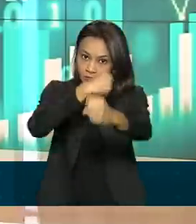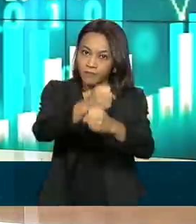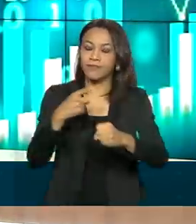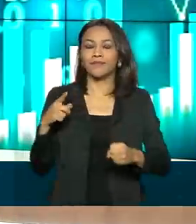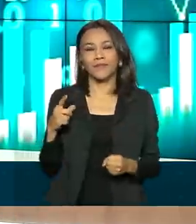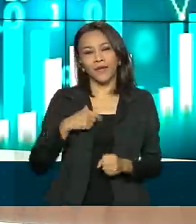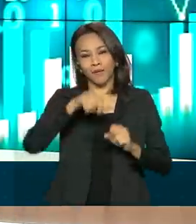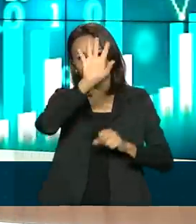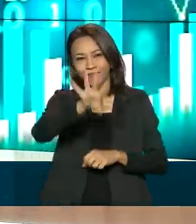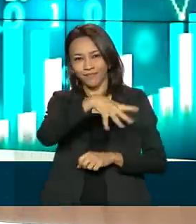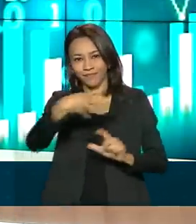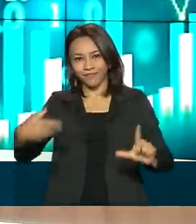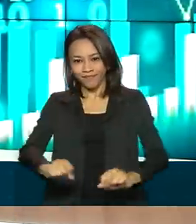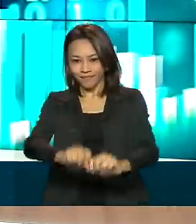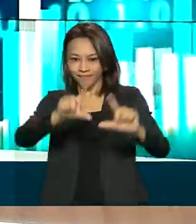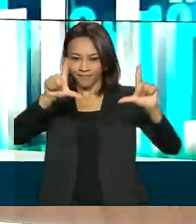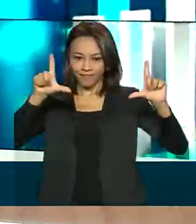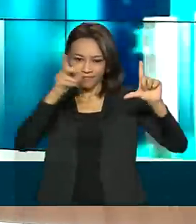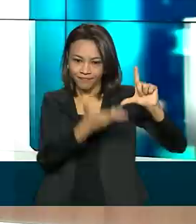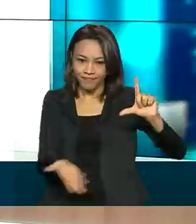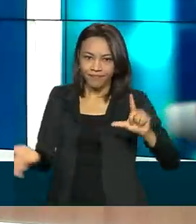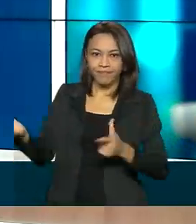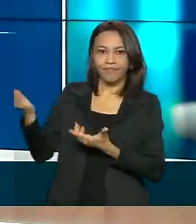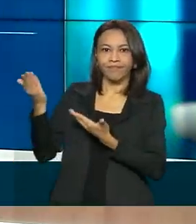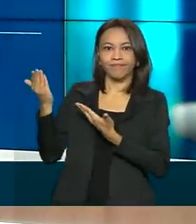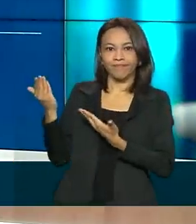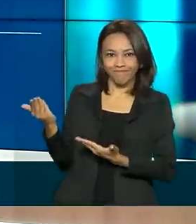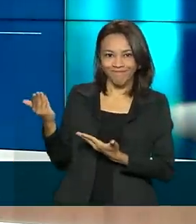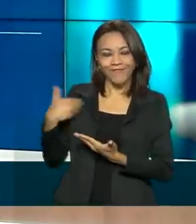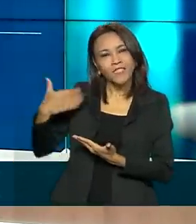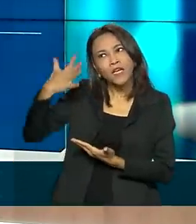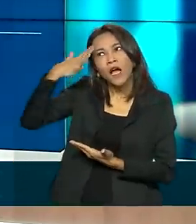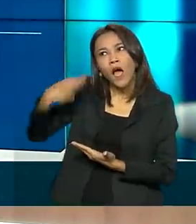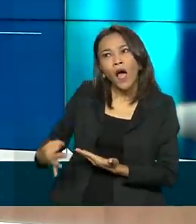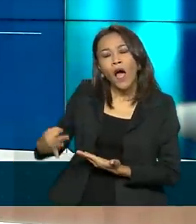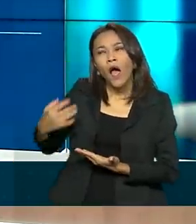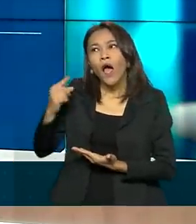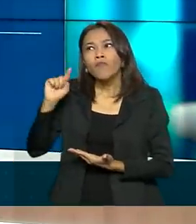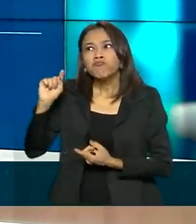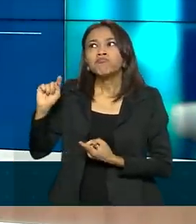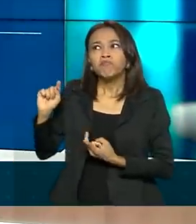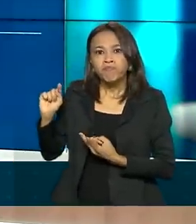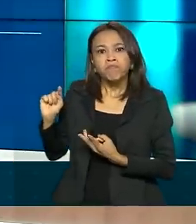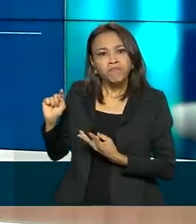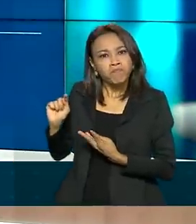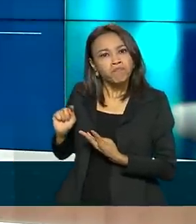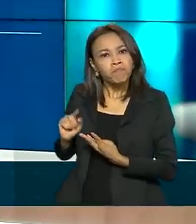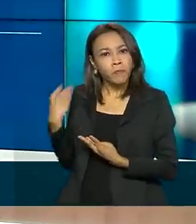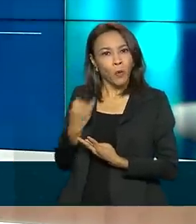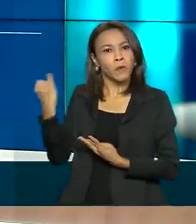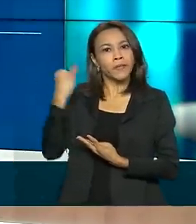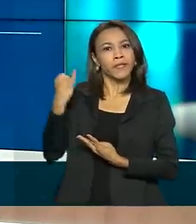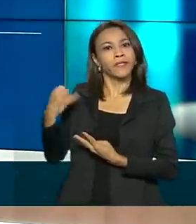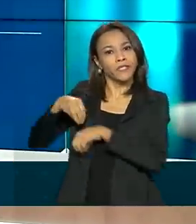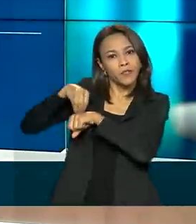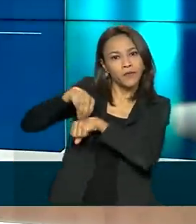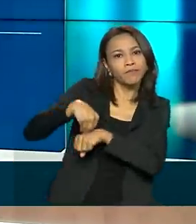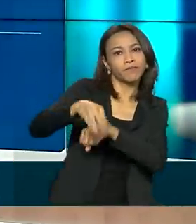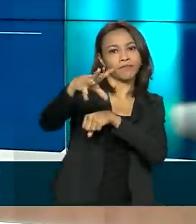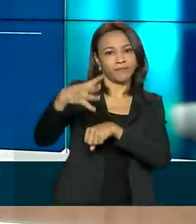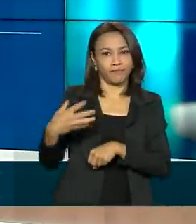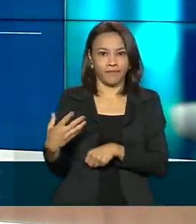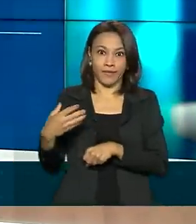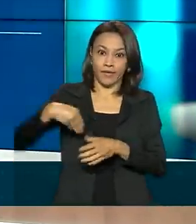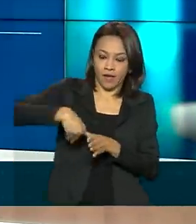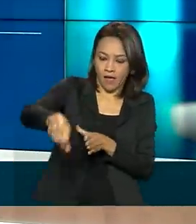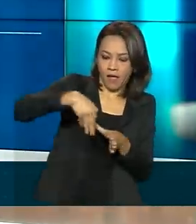arte feita pela nossa equipe de produção para você, telespectador, para ter uma dimensão da importância do que nós estamos falando e da importância da safra